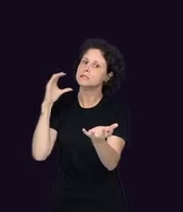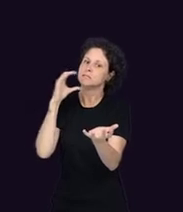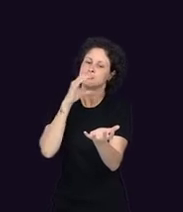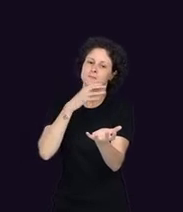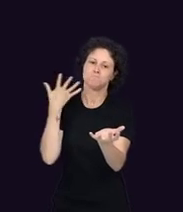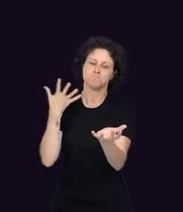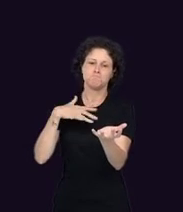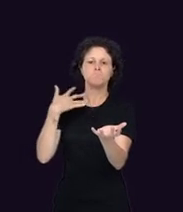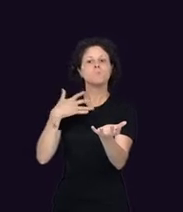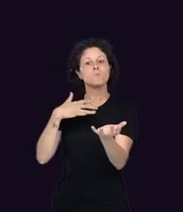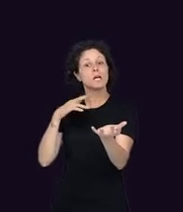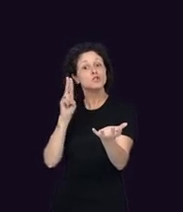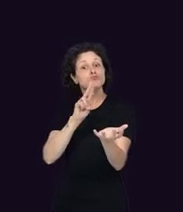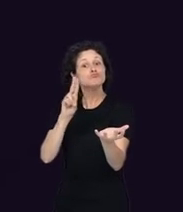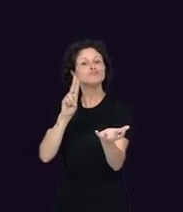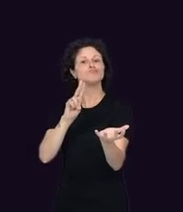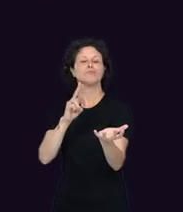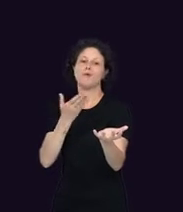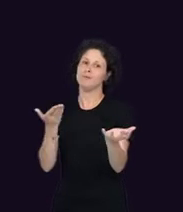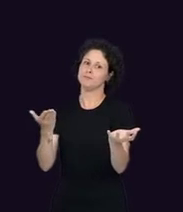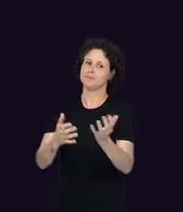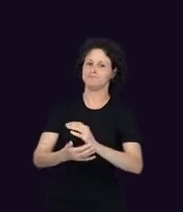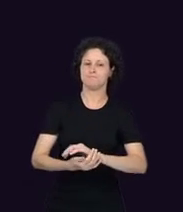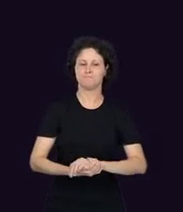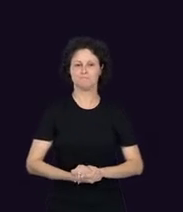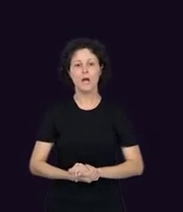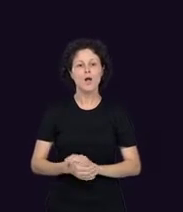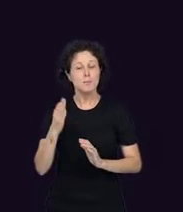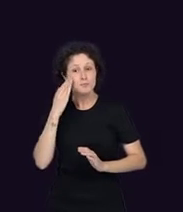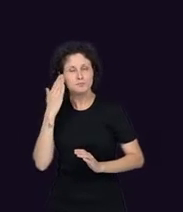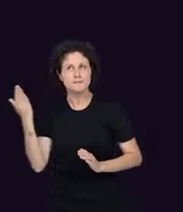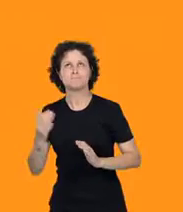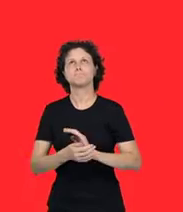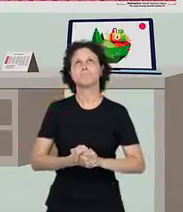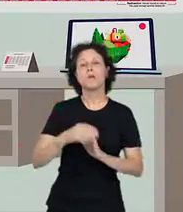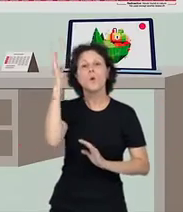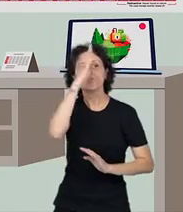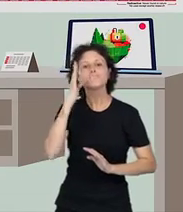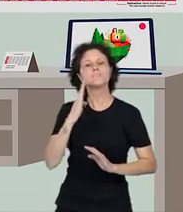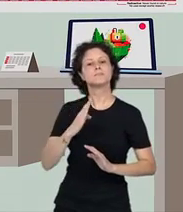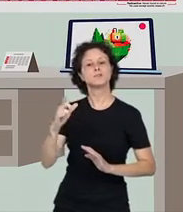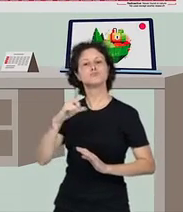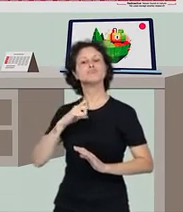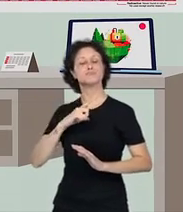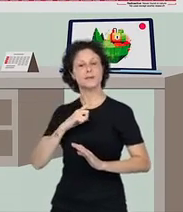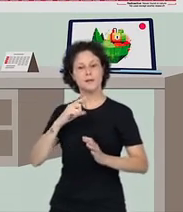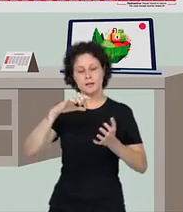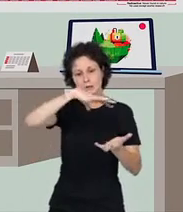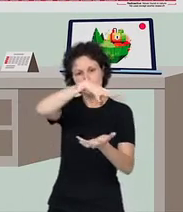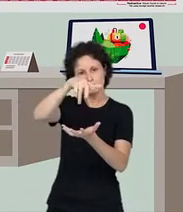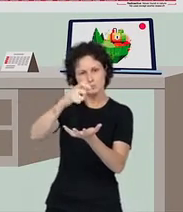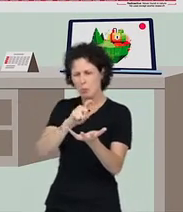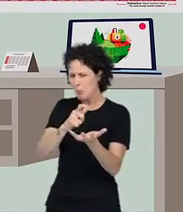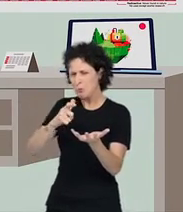subindo a temperatura do nosso planeta. Chamamos isso de aquecimento global. Para você ter uma ideia, o Brasil possui